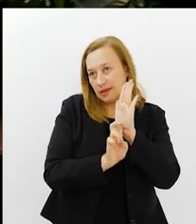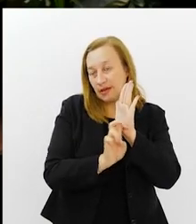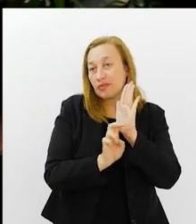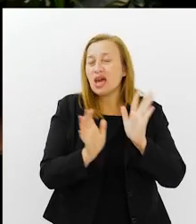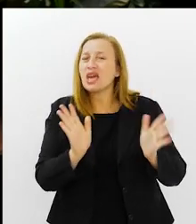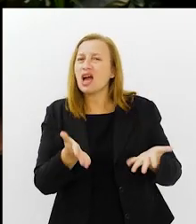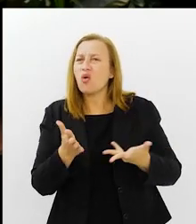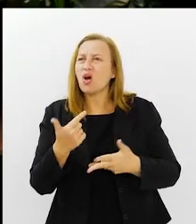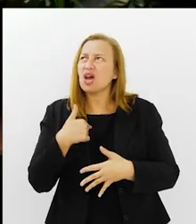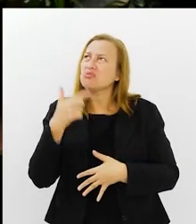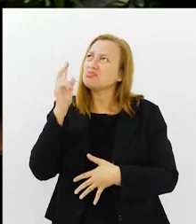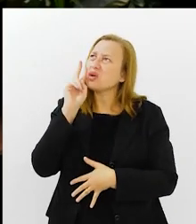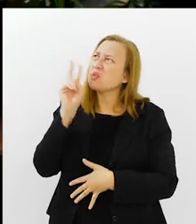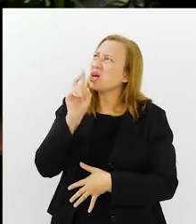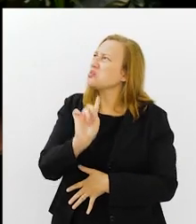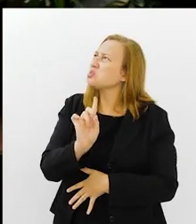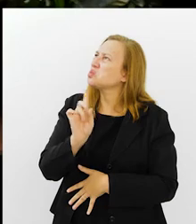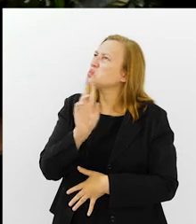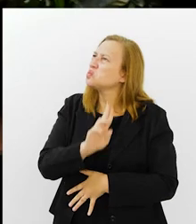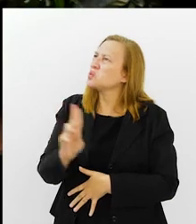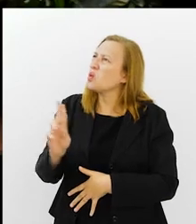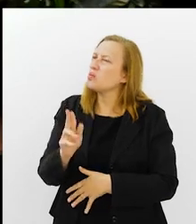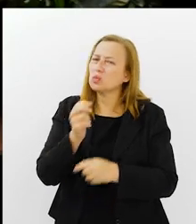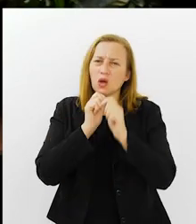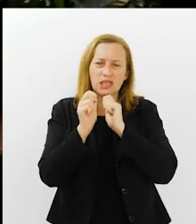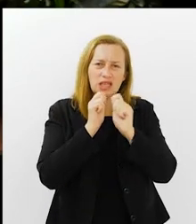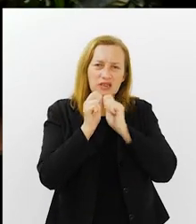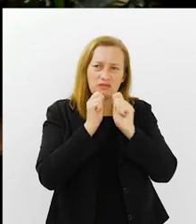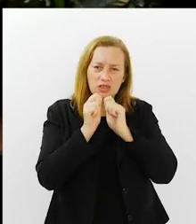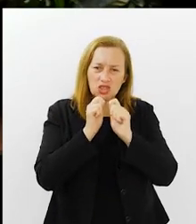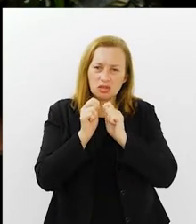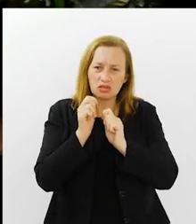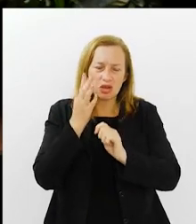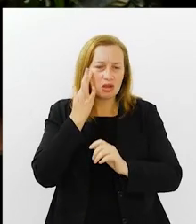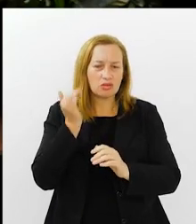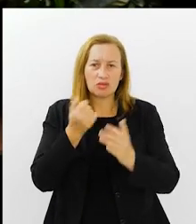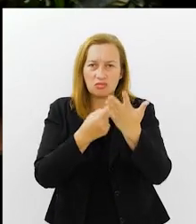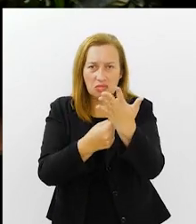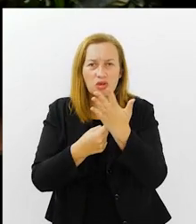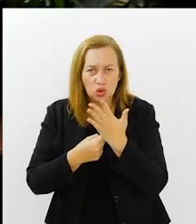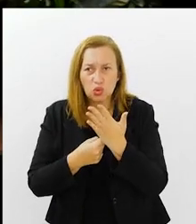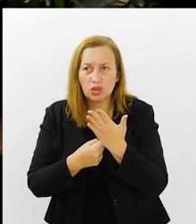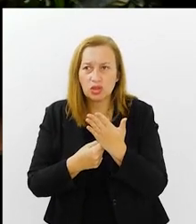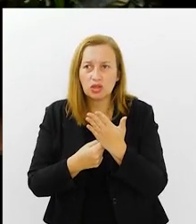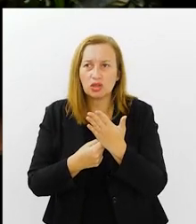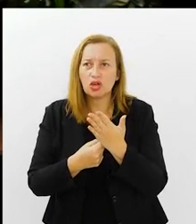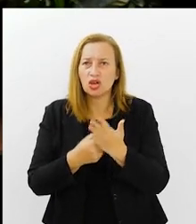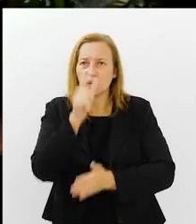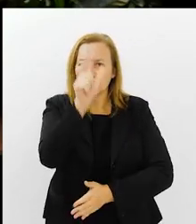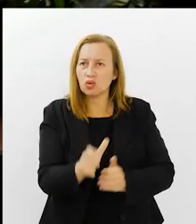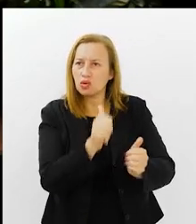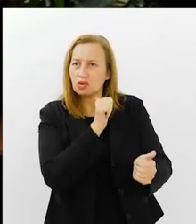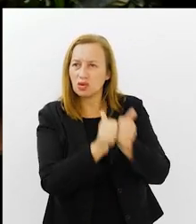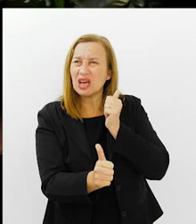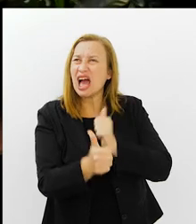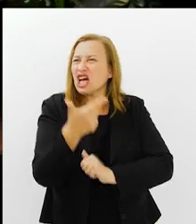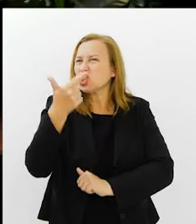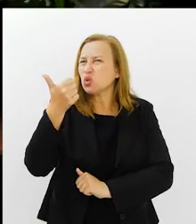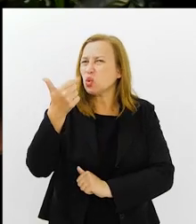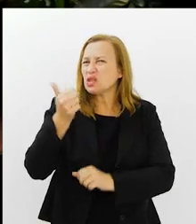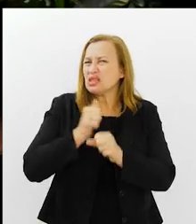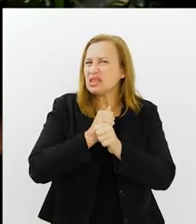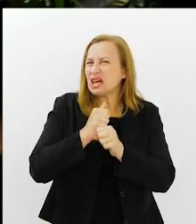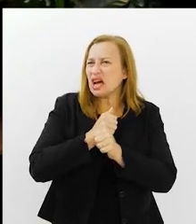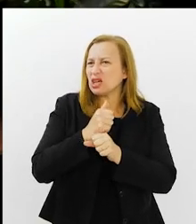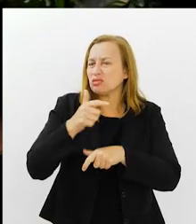Eu agora não me recordo o nome, foi na entrevista coletiva, ver se você me ajuda, um jogador experiente, está há 12 anos lá fora,